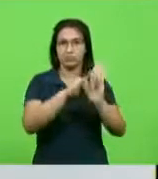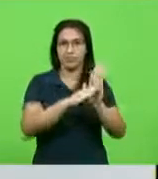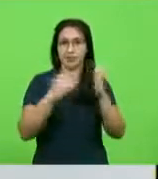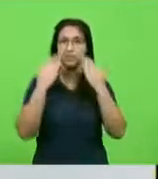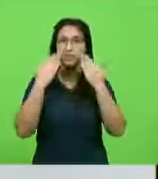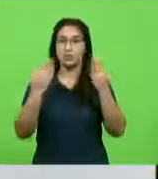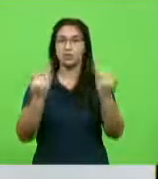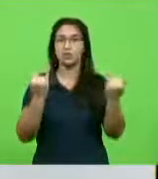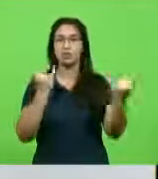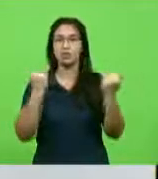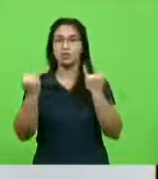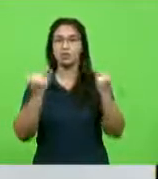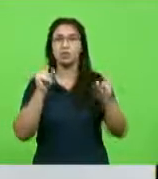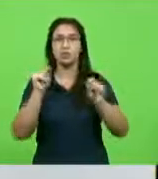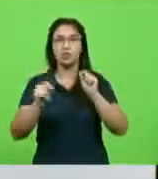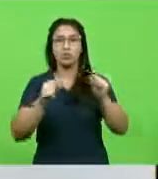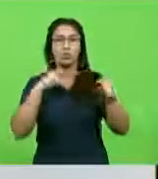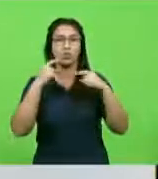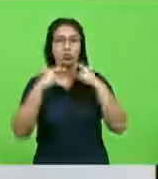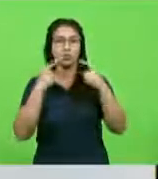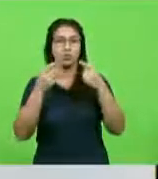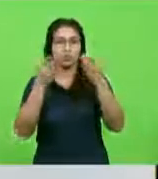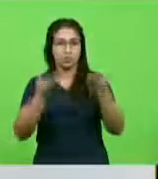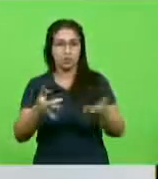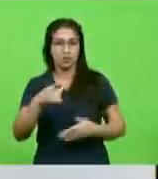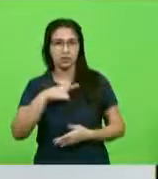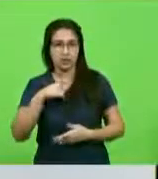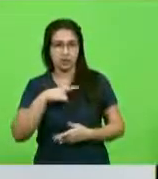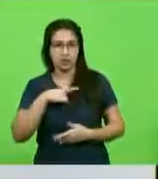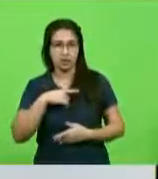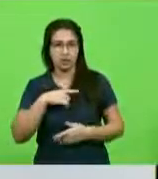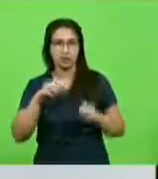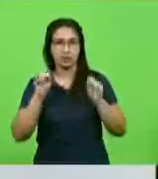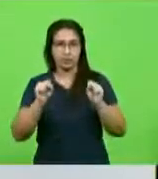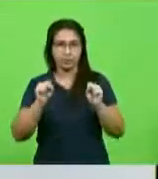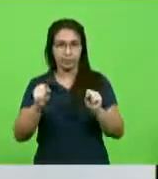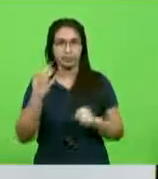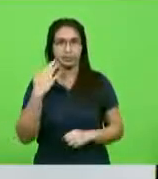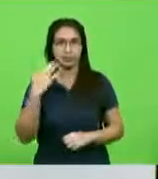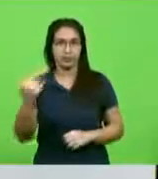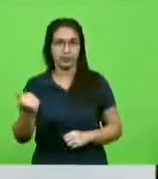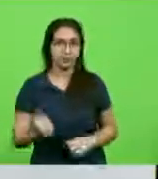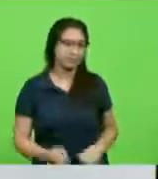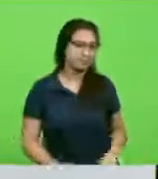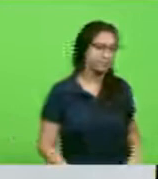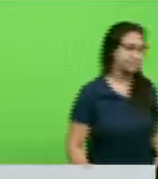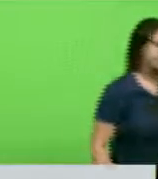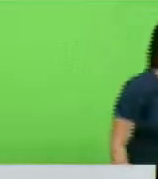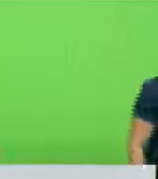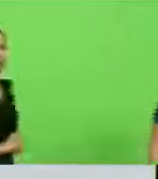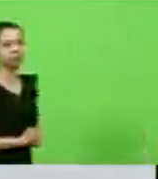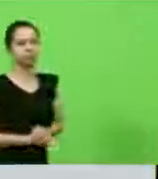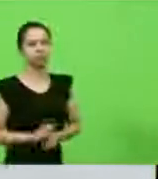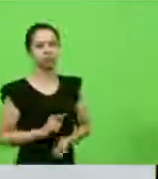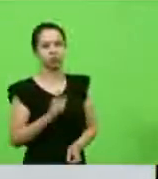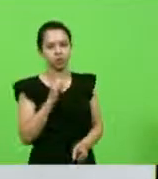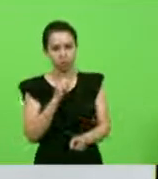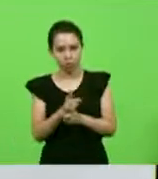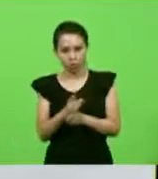a informação e tirar as dúvidas das famílias e, se por acaso alguma coisa for constatado